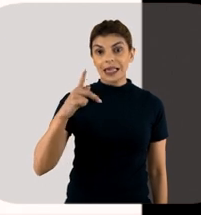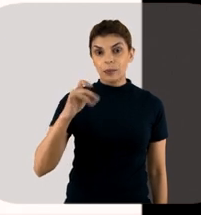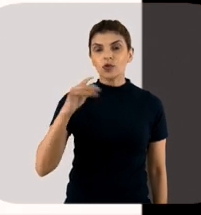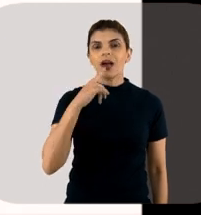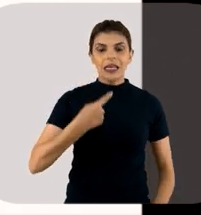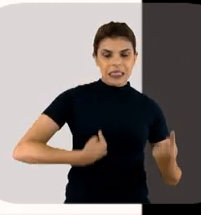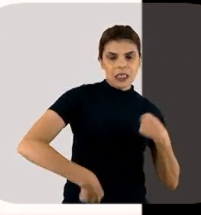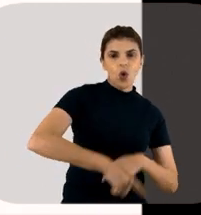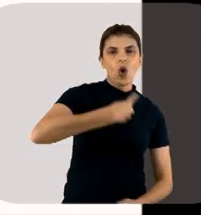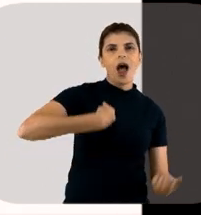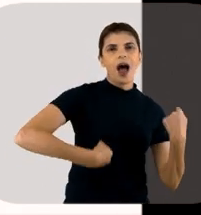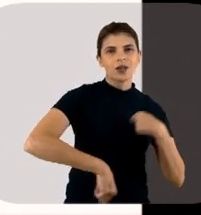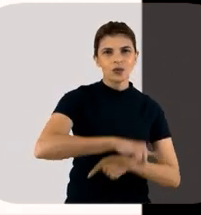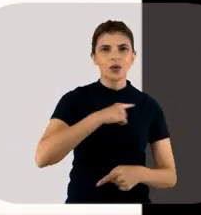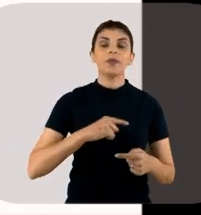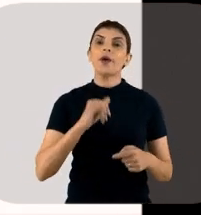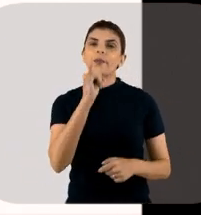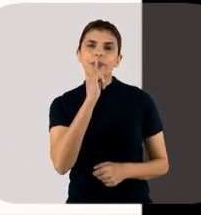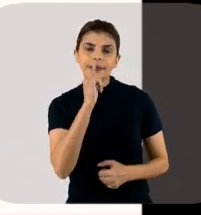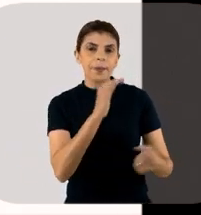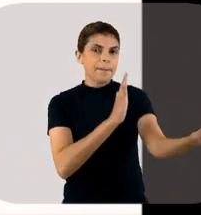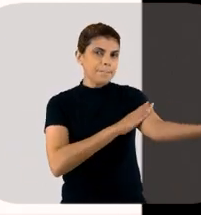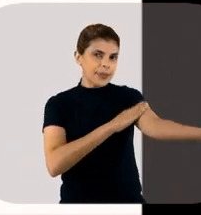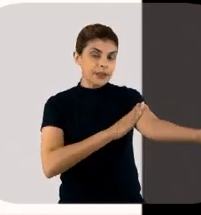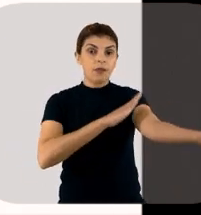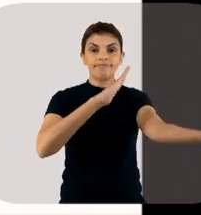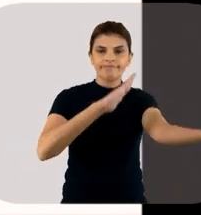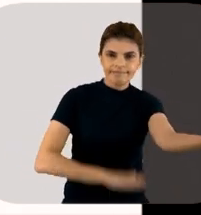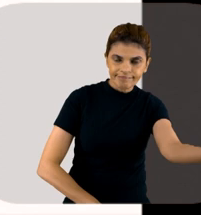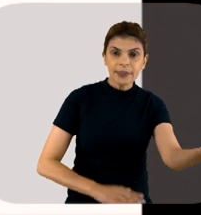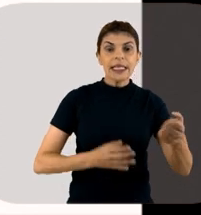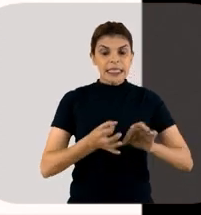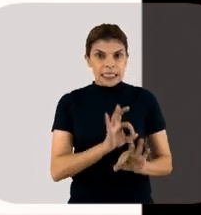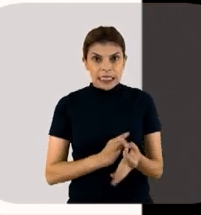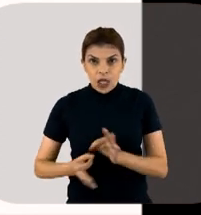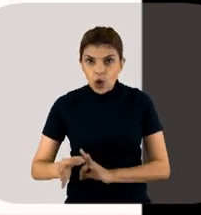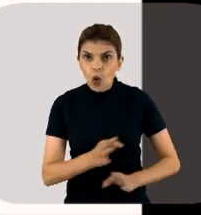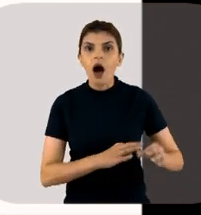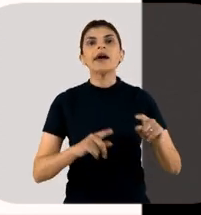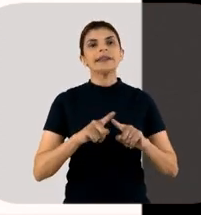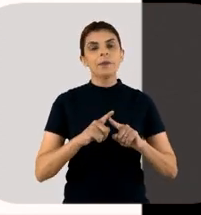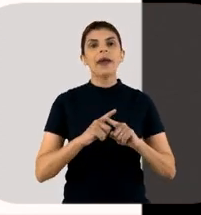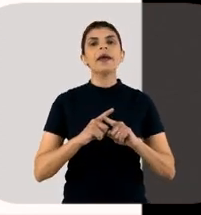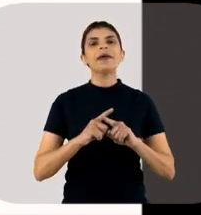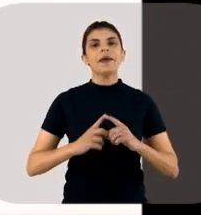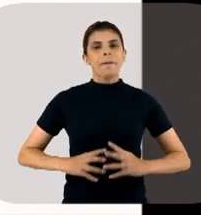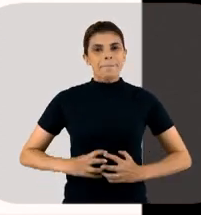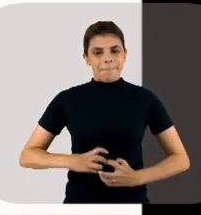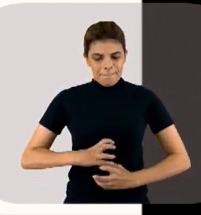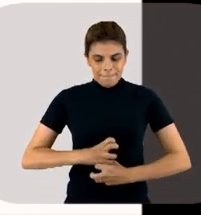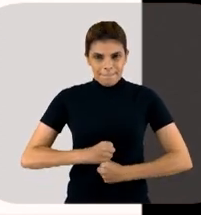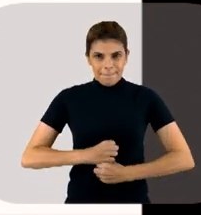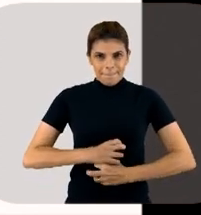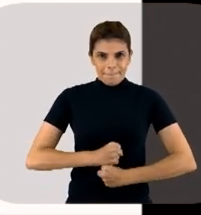anormalidades circulatórias, hipotensão, por exemplo, celulares e metabólicos, nas quais que a gente está falando aqui são as